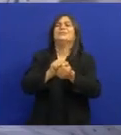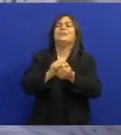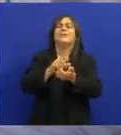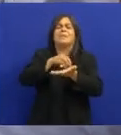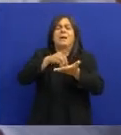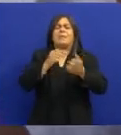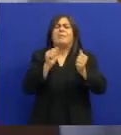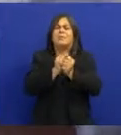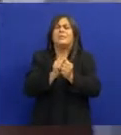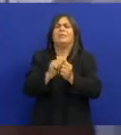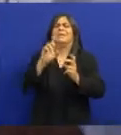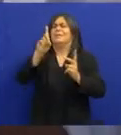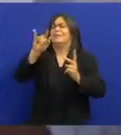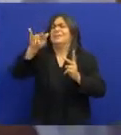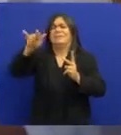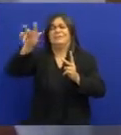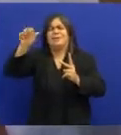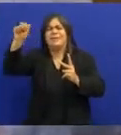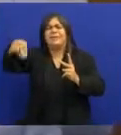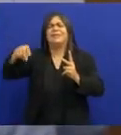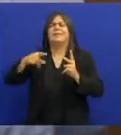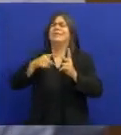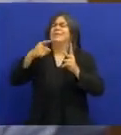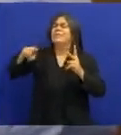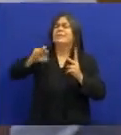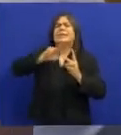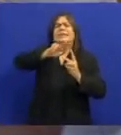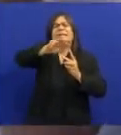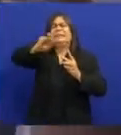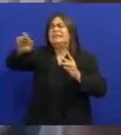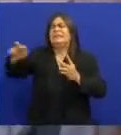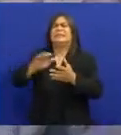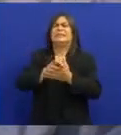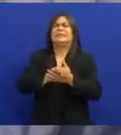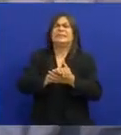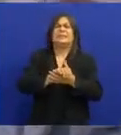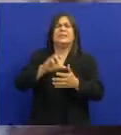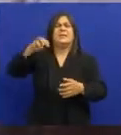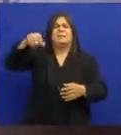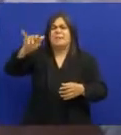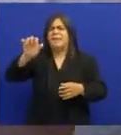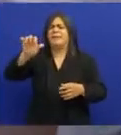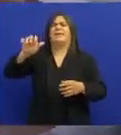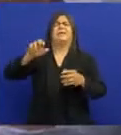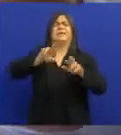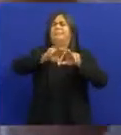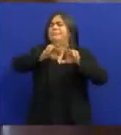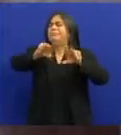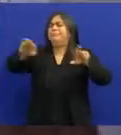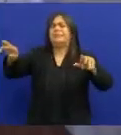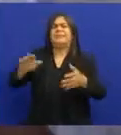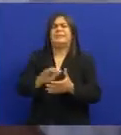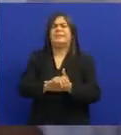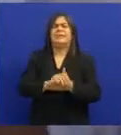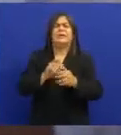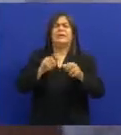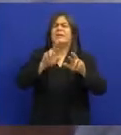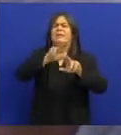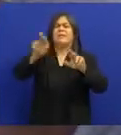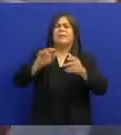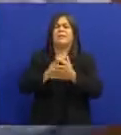E aí começaram Djavan Fez uma música em homenagem a ele Hermeto Pascoal começou a homenageá-lo